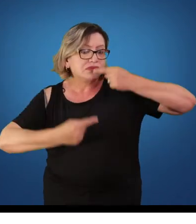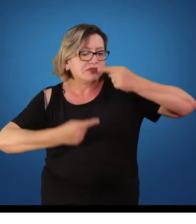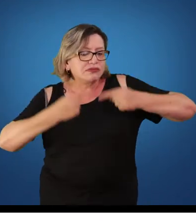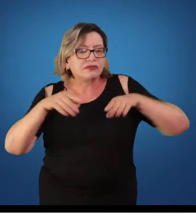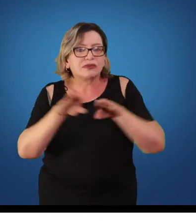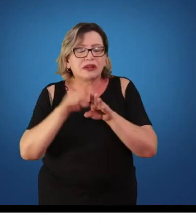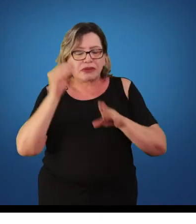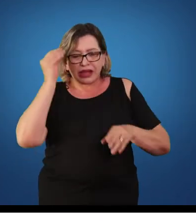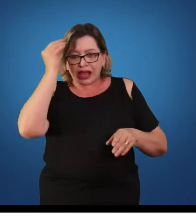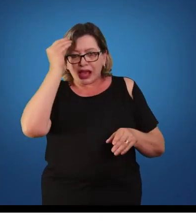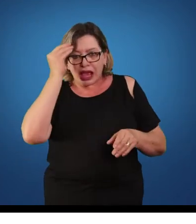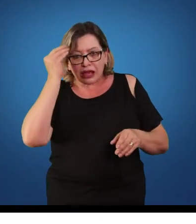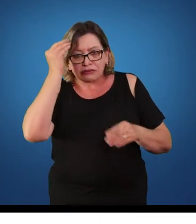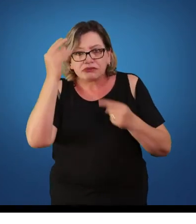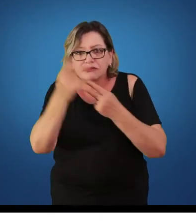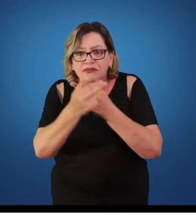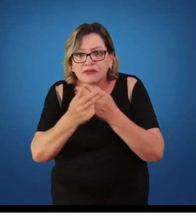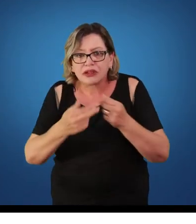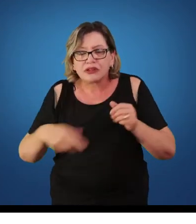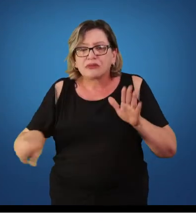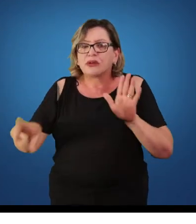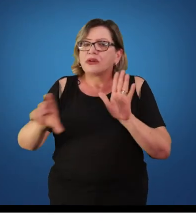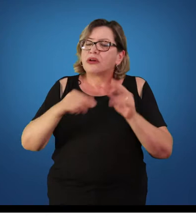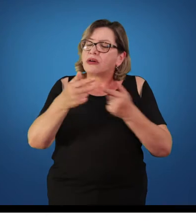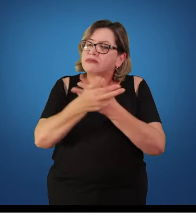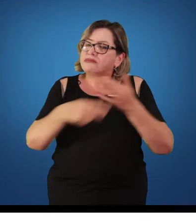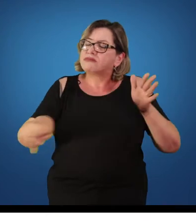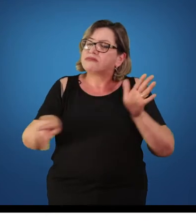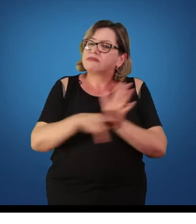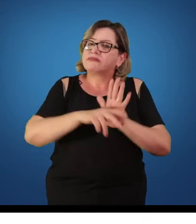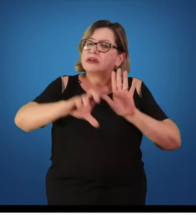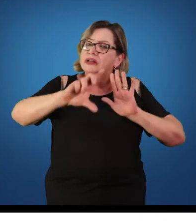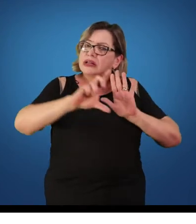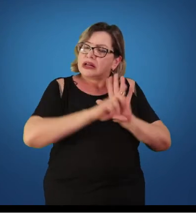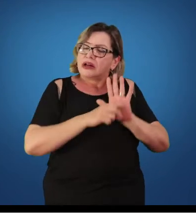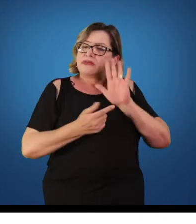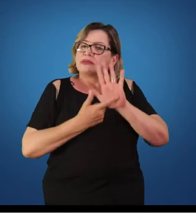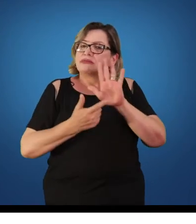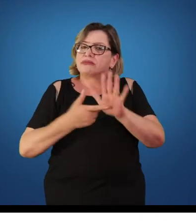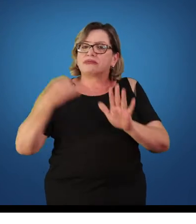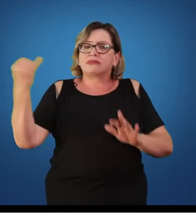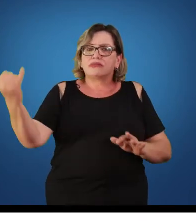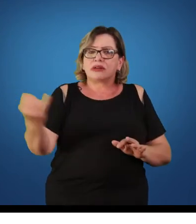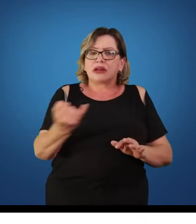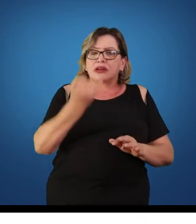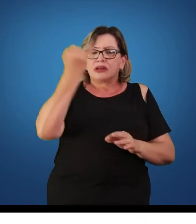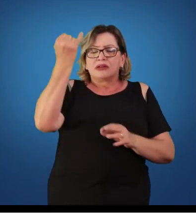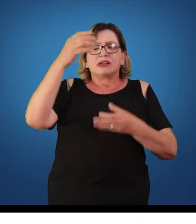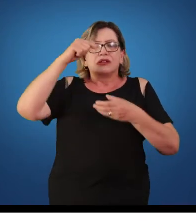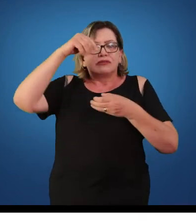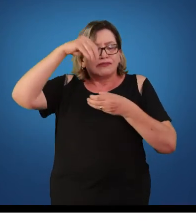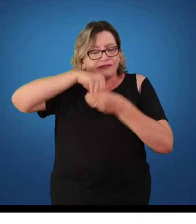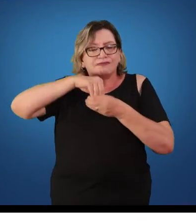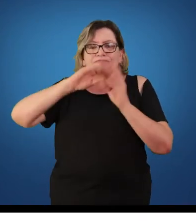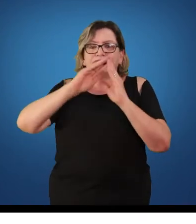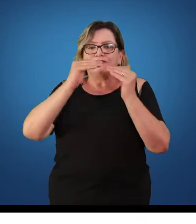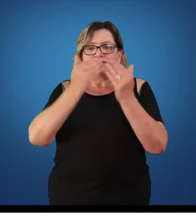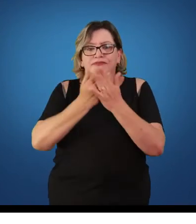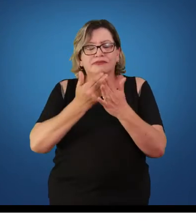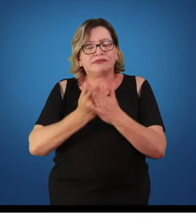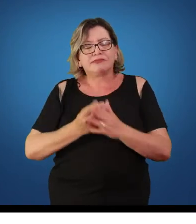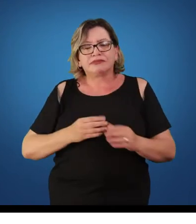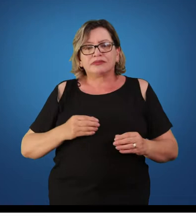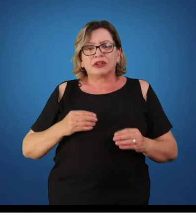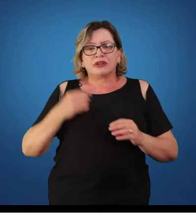reflexões a respeito de sua legitimidade e importância no contexto da escola. Como